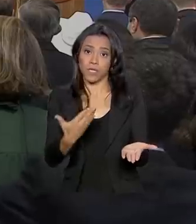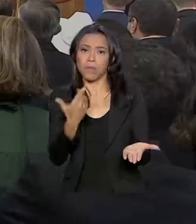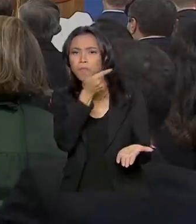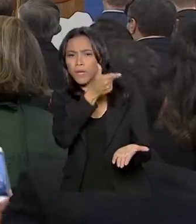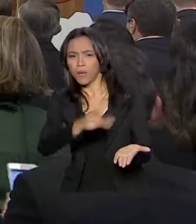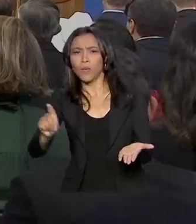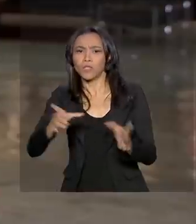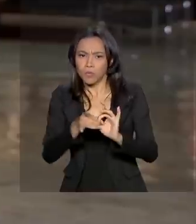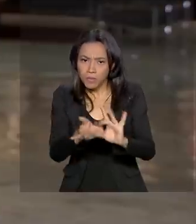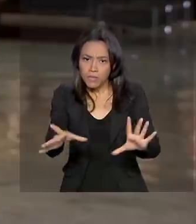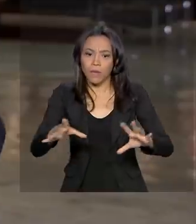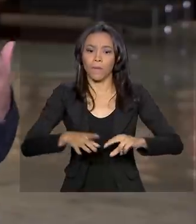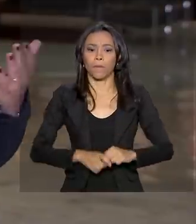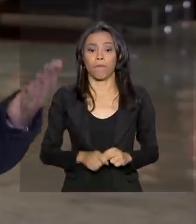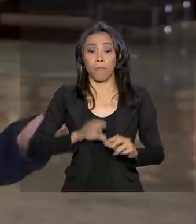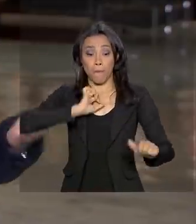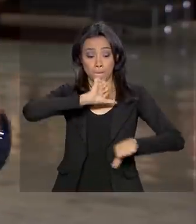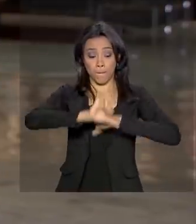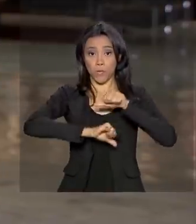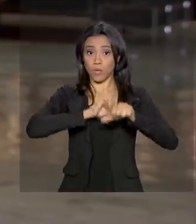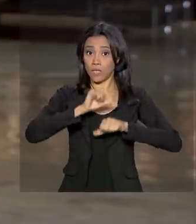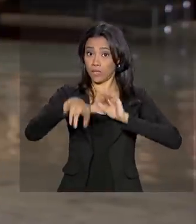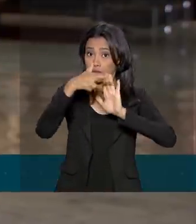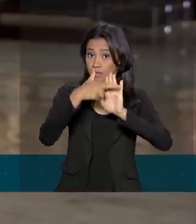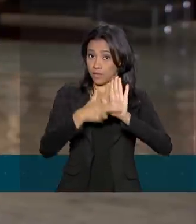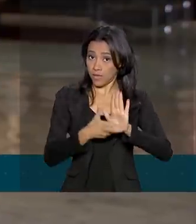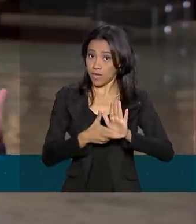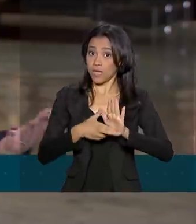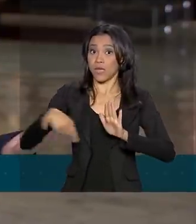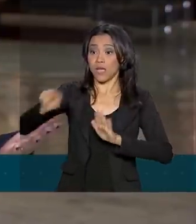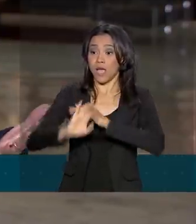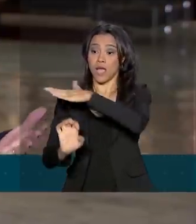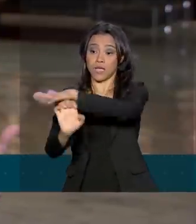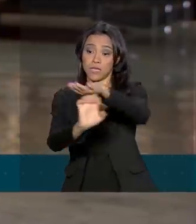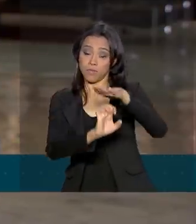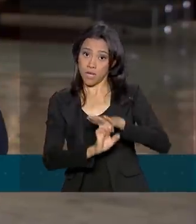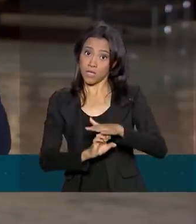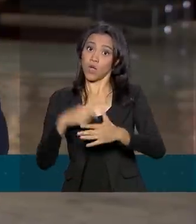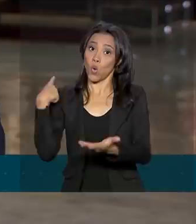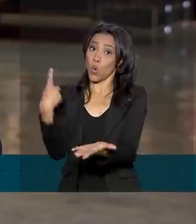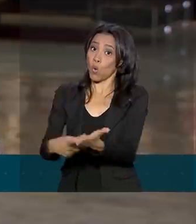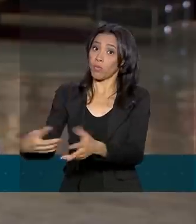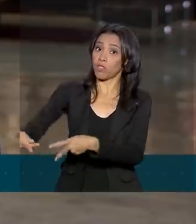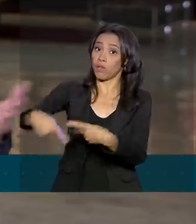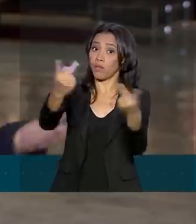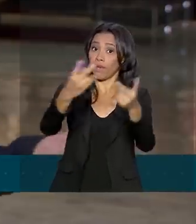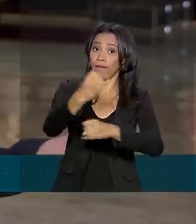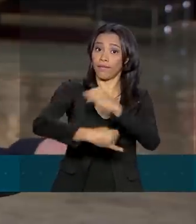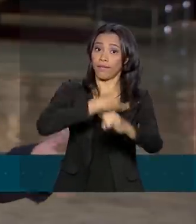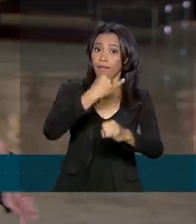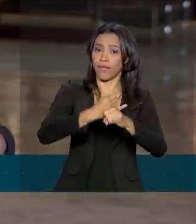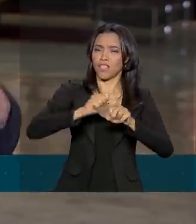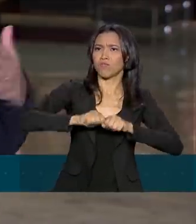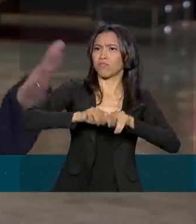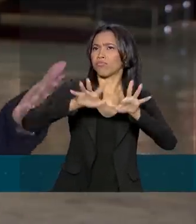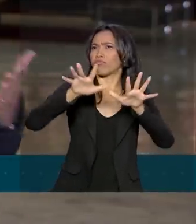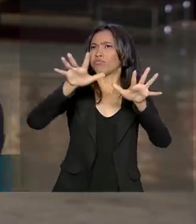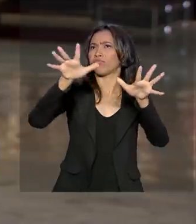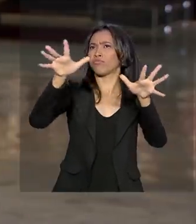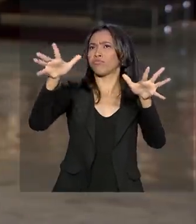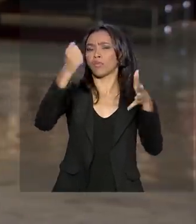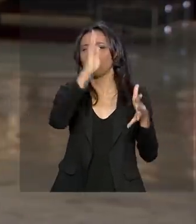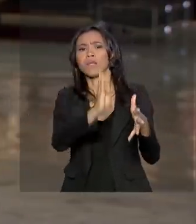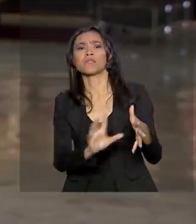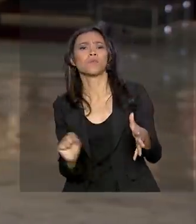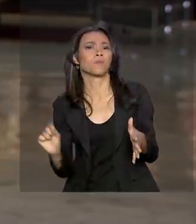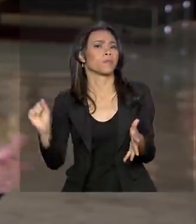autorização. Ao mudar de regime, as operadoras assumem o compromisso de levar a internet banda larga para os lugares mais distantes e